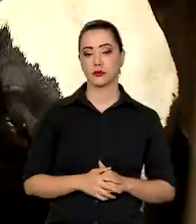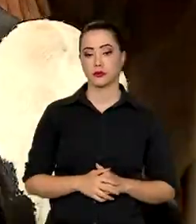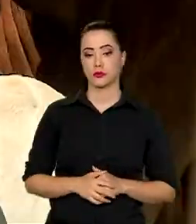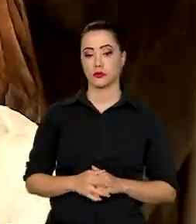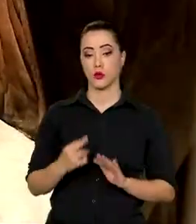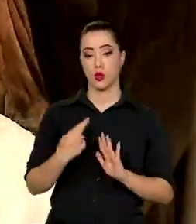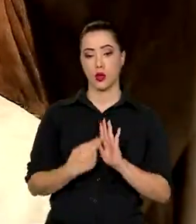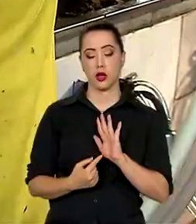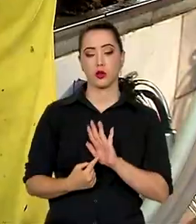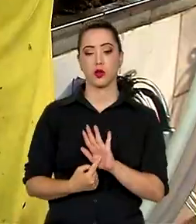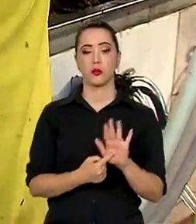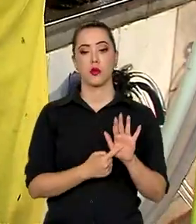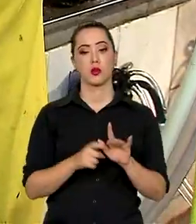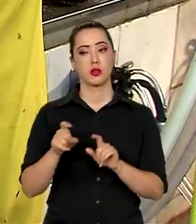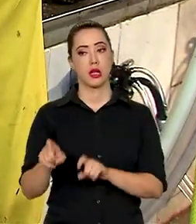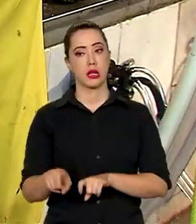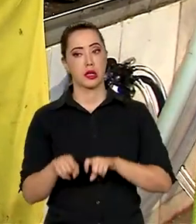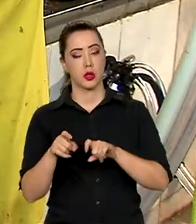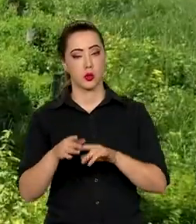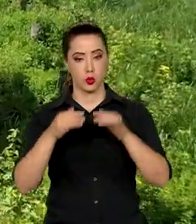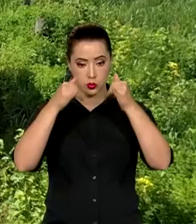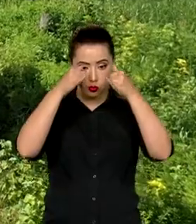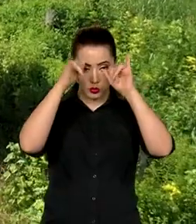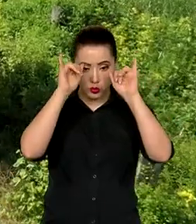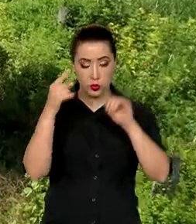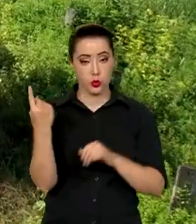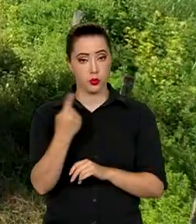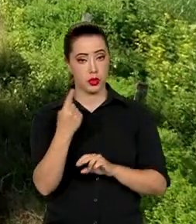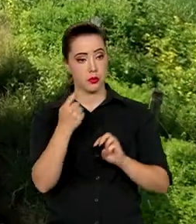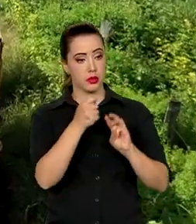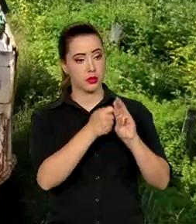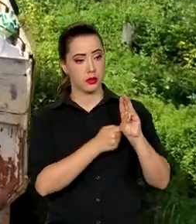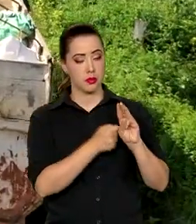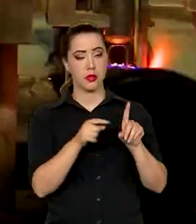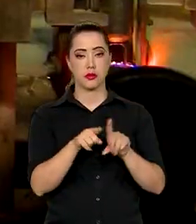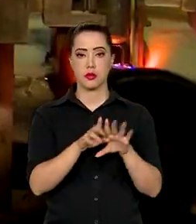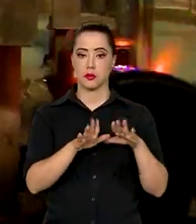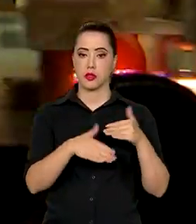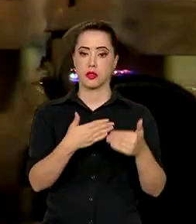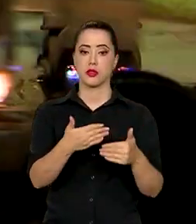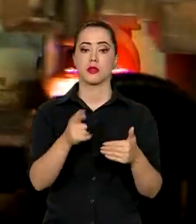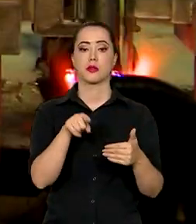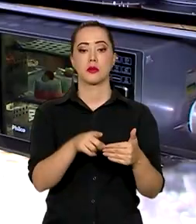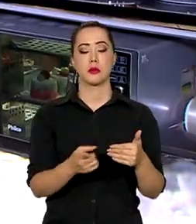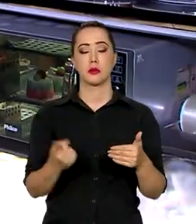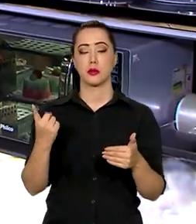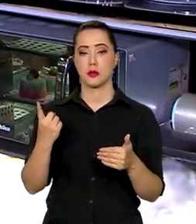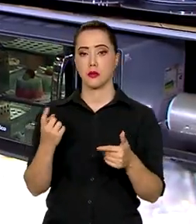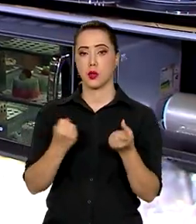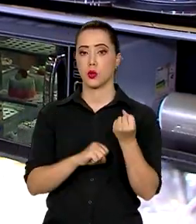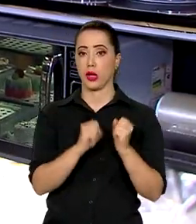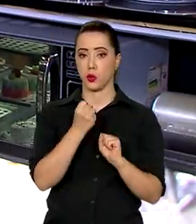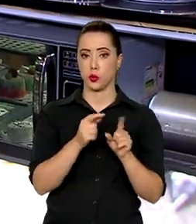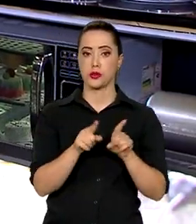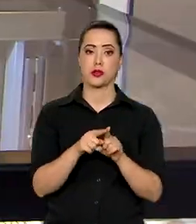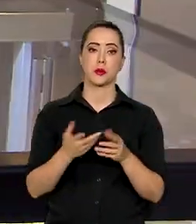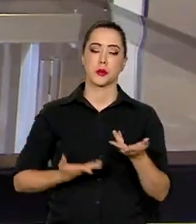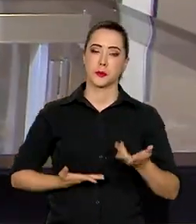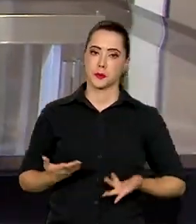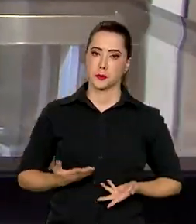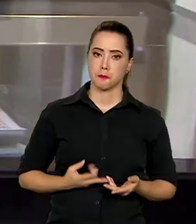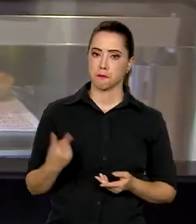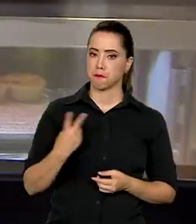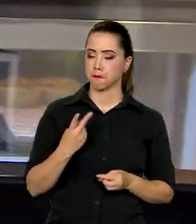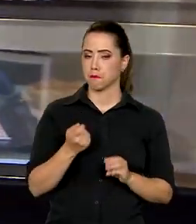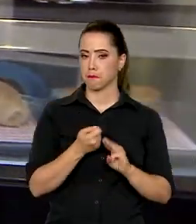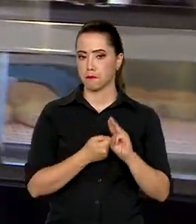relatório aponta a agropecuária no primeiro trimestre deste ano e os desempenhos da indústria e dos serviços no segundo